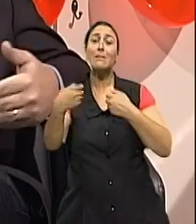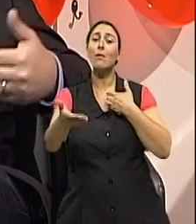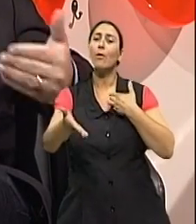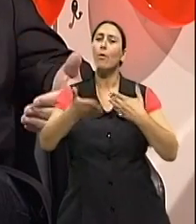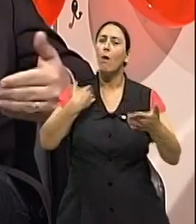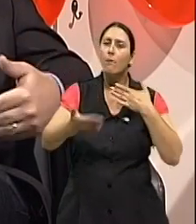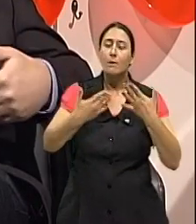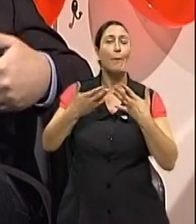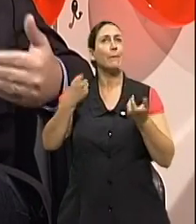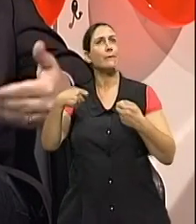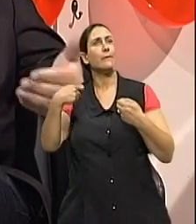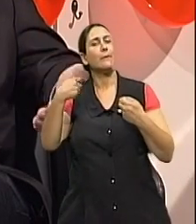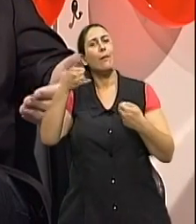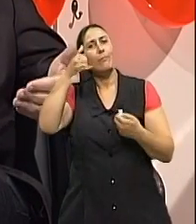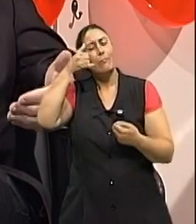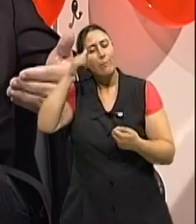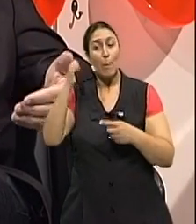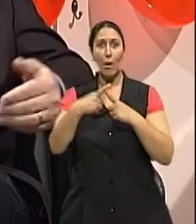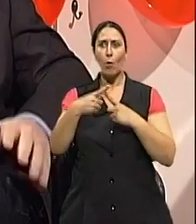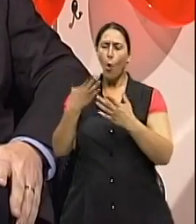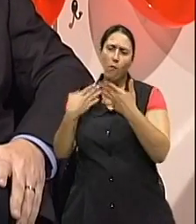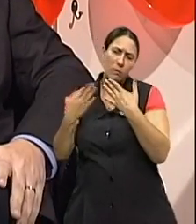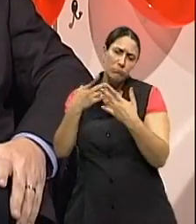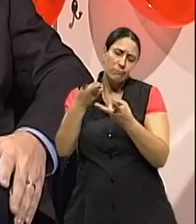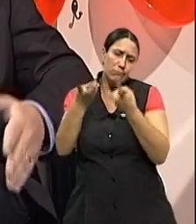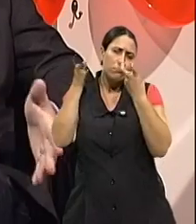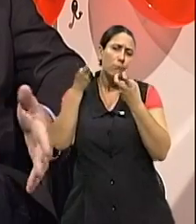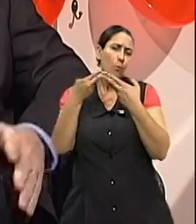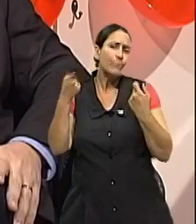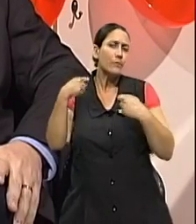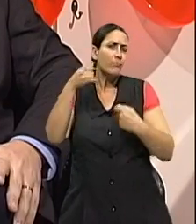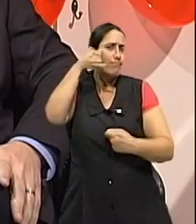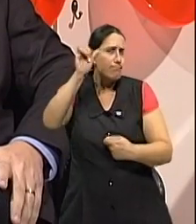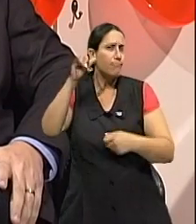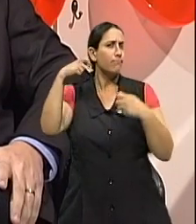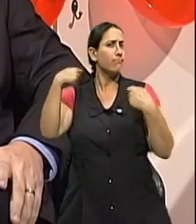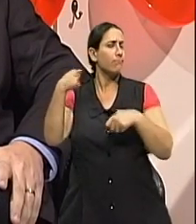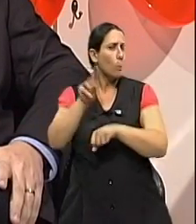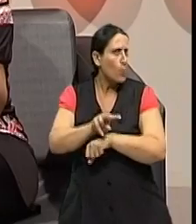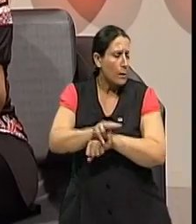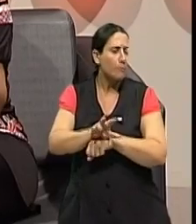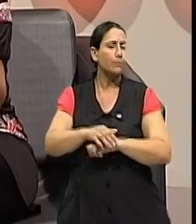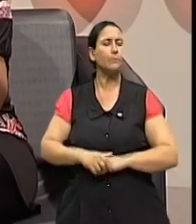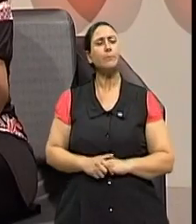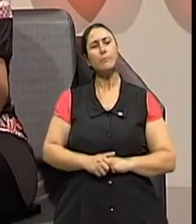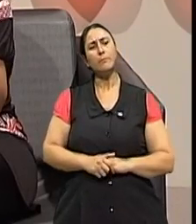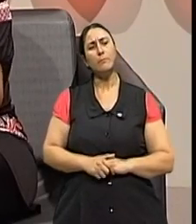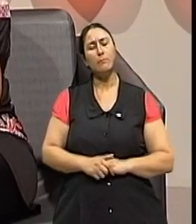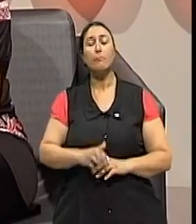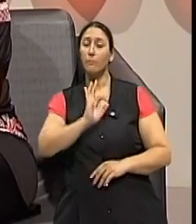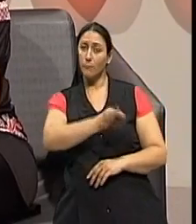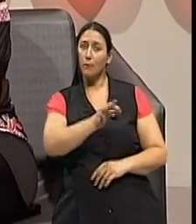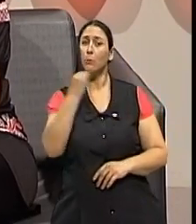vai poder atuar em prevenção ou detectar casos que, de fato, vão poder fazer a diferença, né, para a saúde dessa mulher. Isso é fundamental. A gente sabe